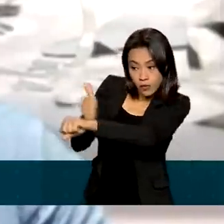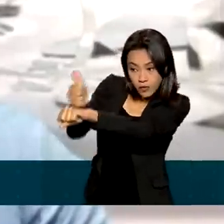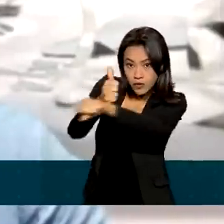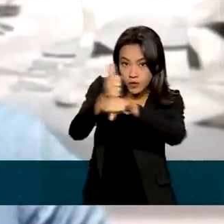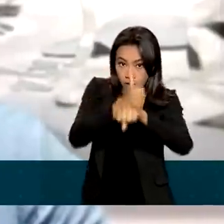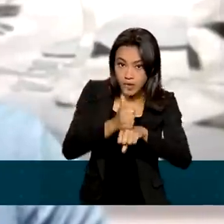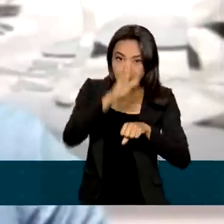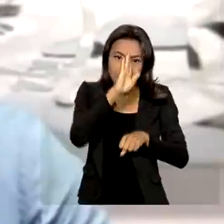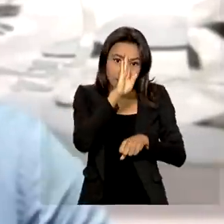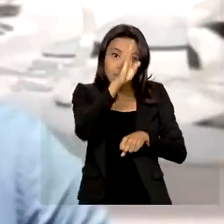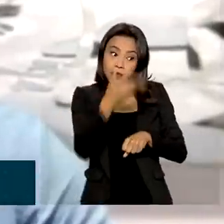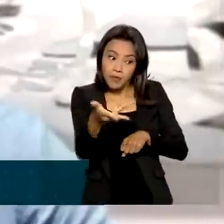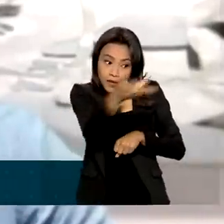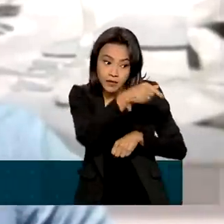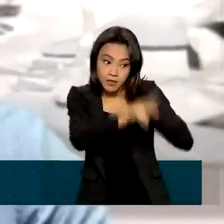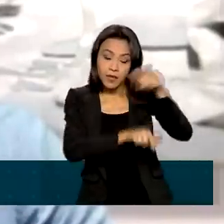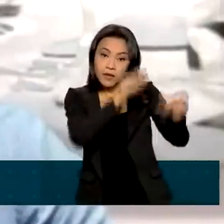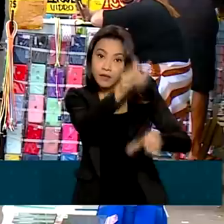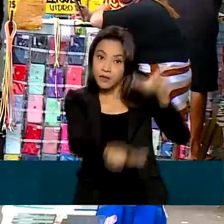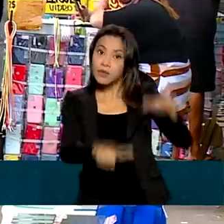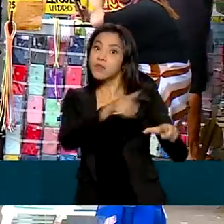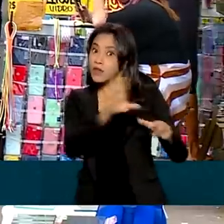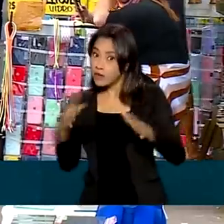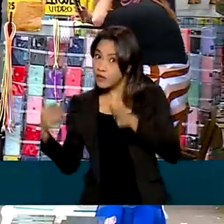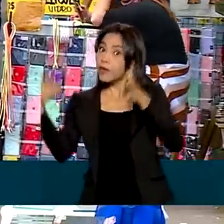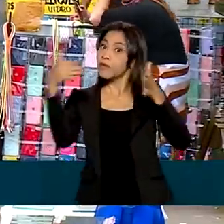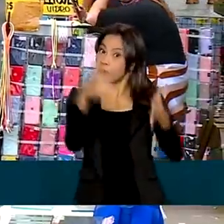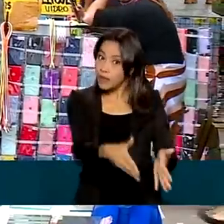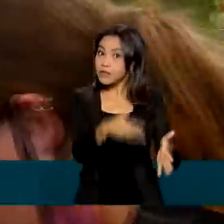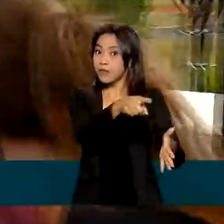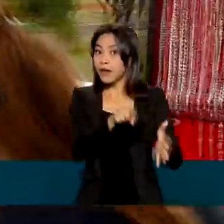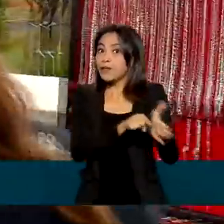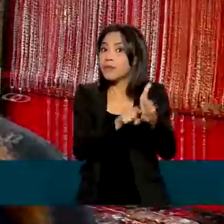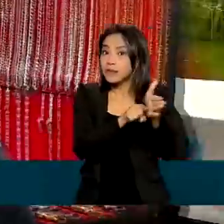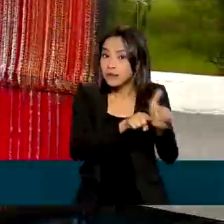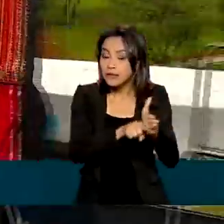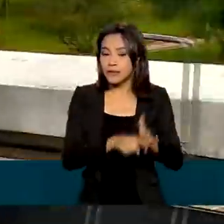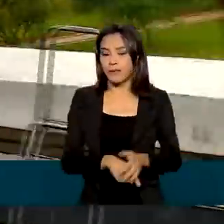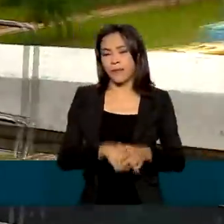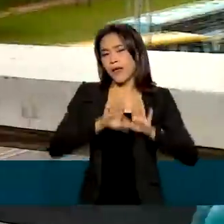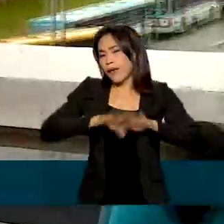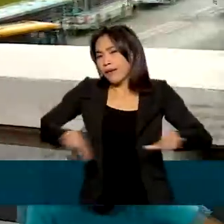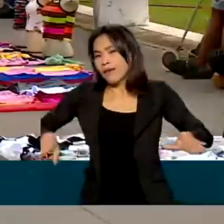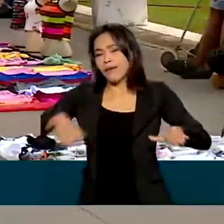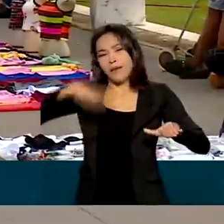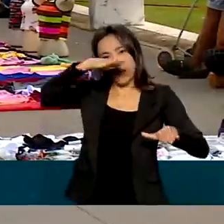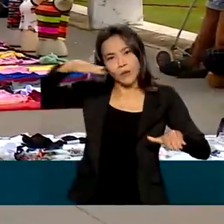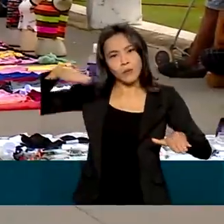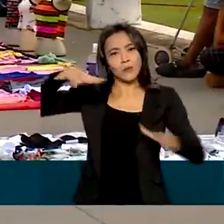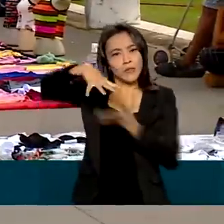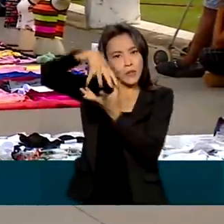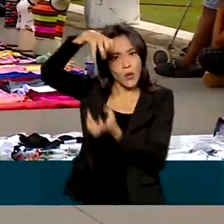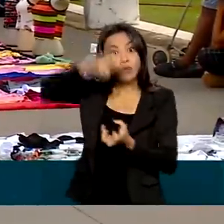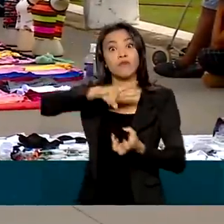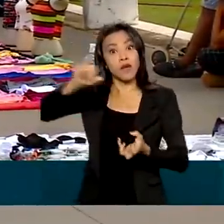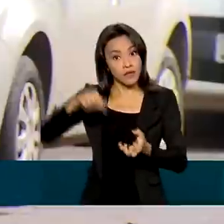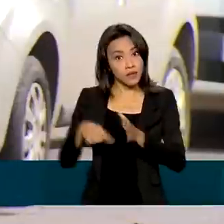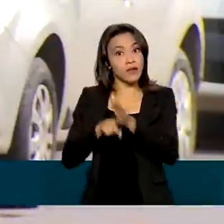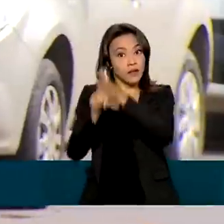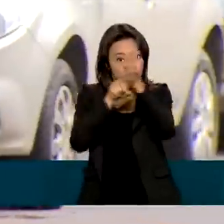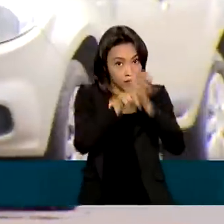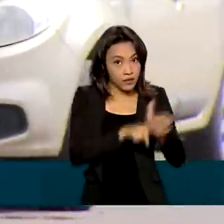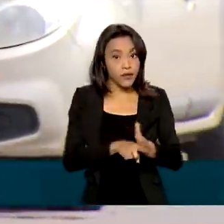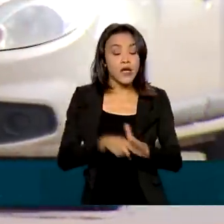mas principalmente para a população que vai participar da pesquisa. Crianças, adultos e idosos serão examinados por profissionais da